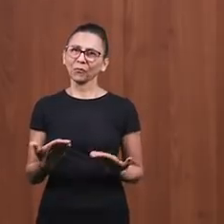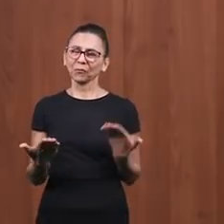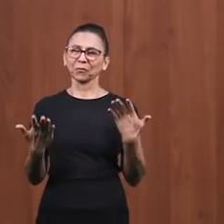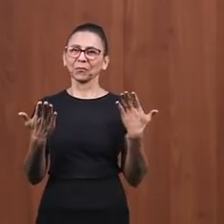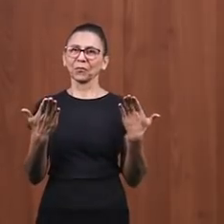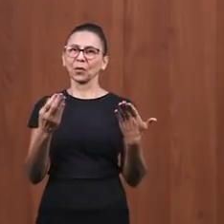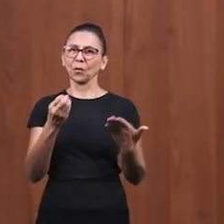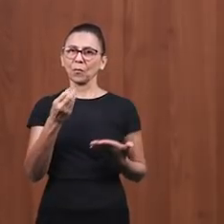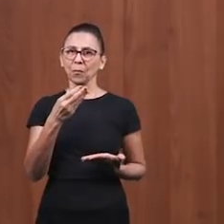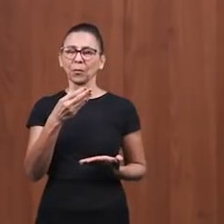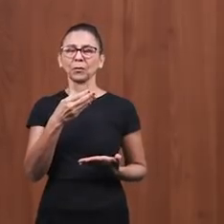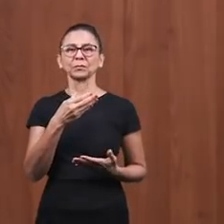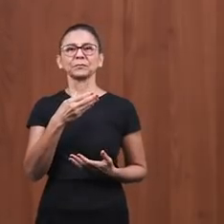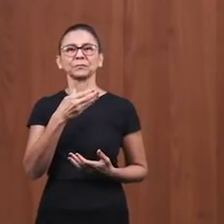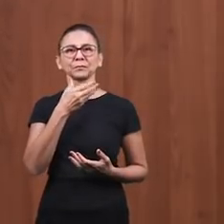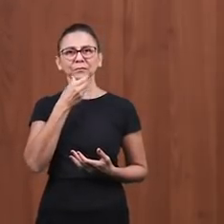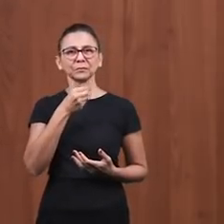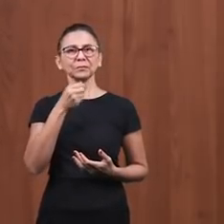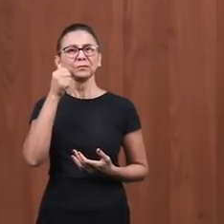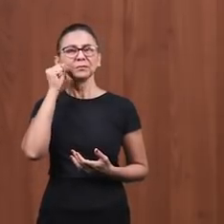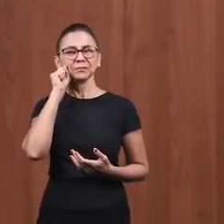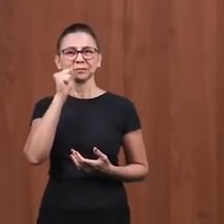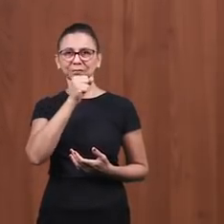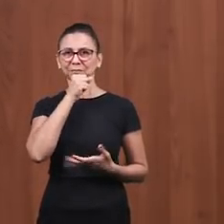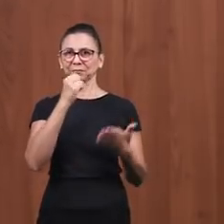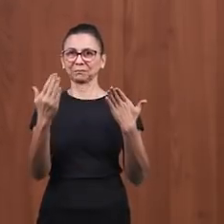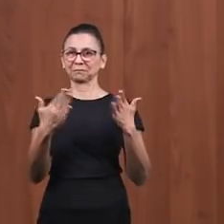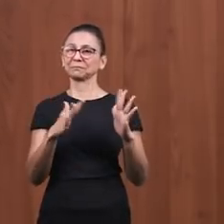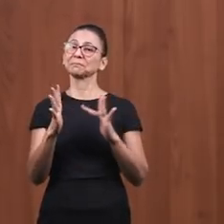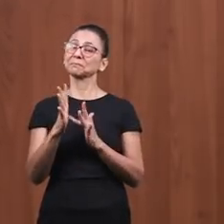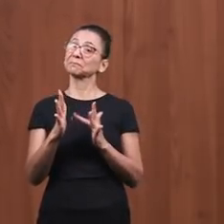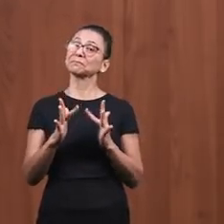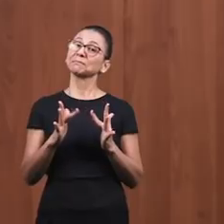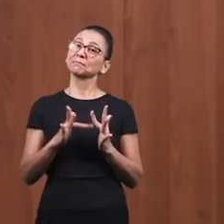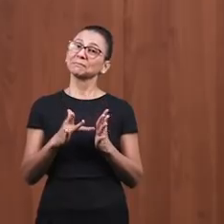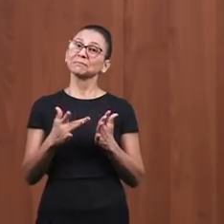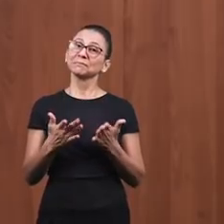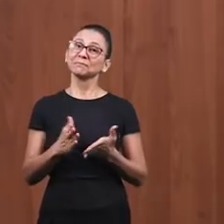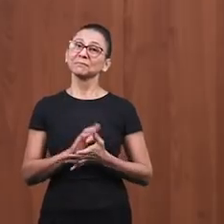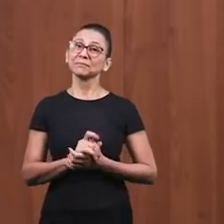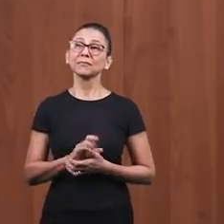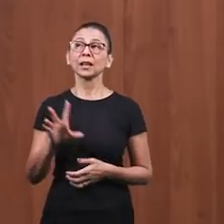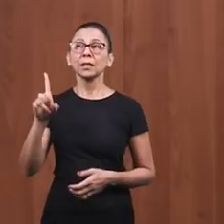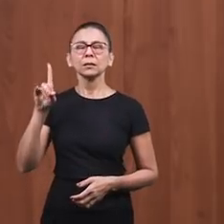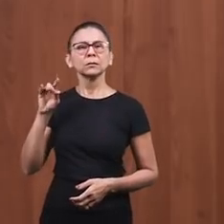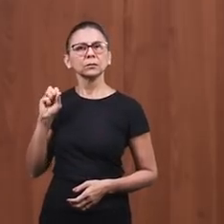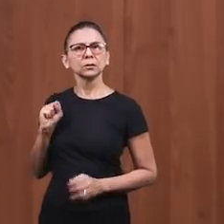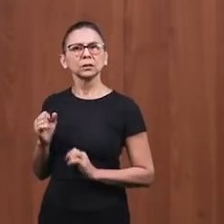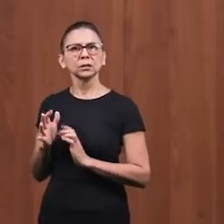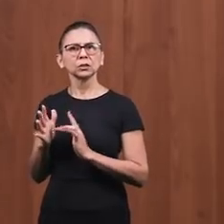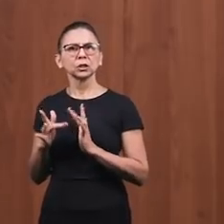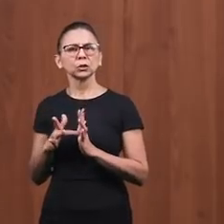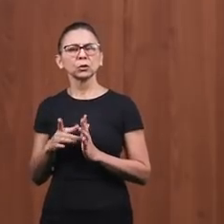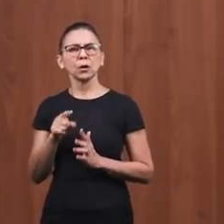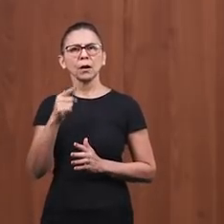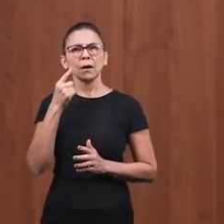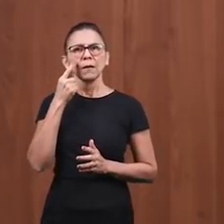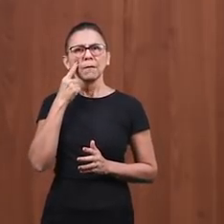fala de Jesus, que um dia passou pelo homem, por todos nós e viu a nossa situação.